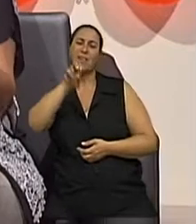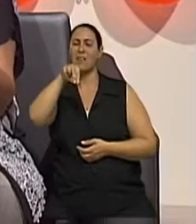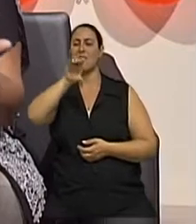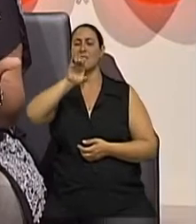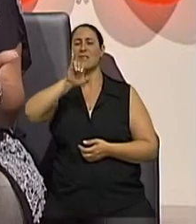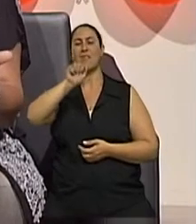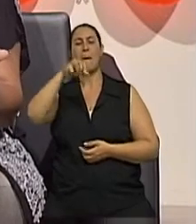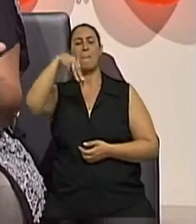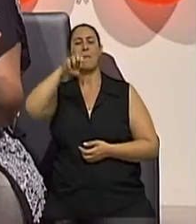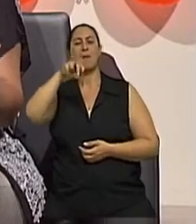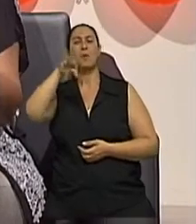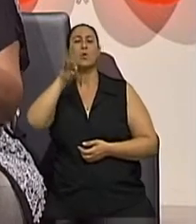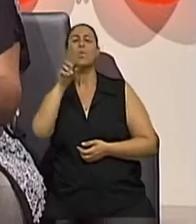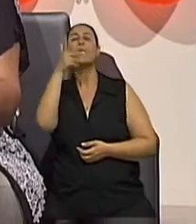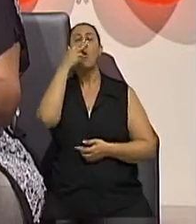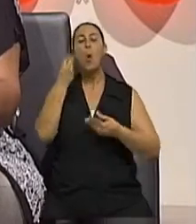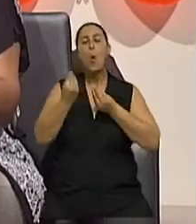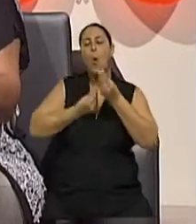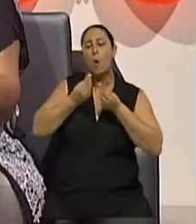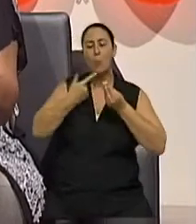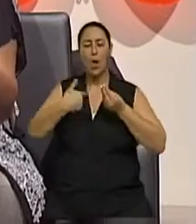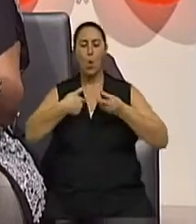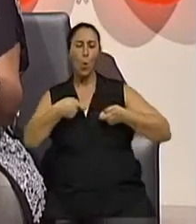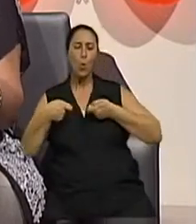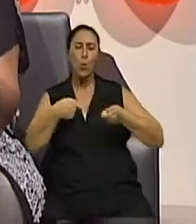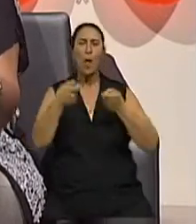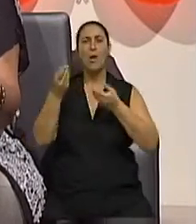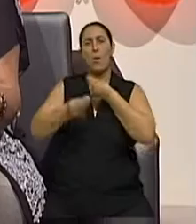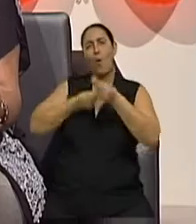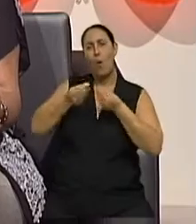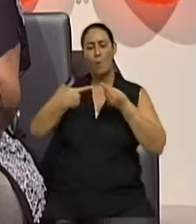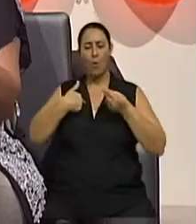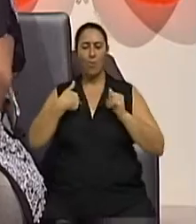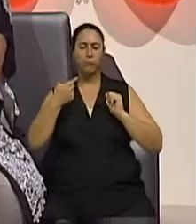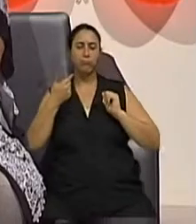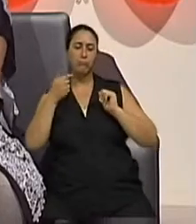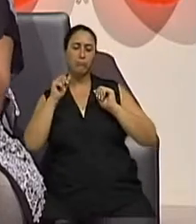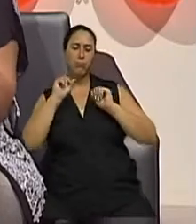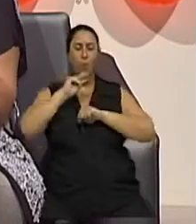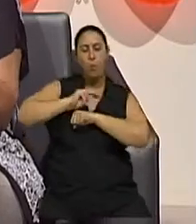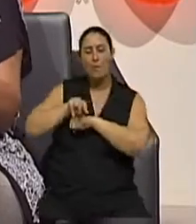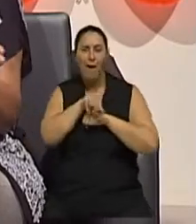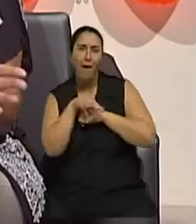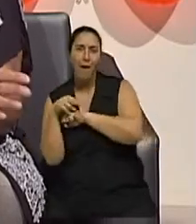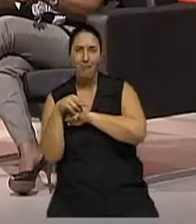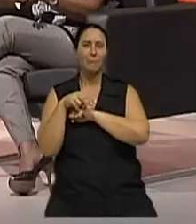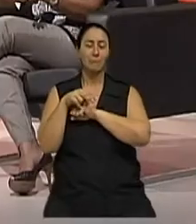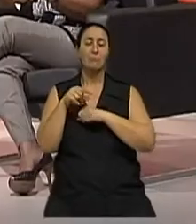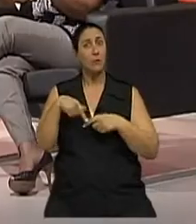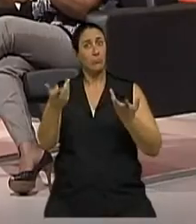e muitas vezes eu digo aqui no programa, o problema não é ter problema, o problema é o que eu faço com o problema que eu tenho. Então, as formas de lidar é que são